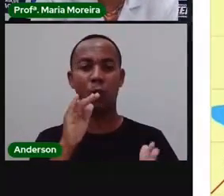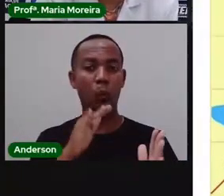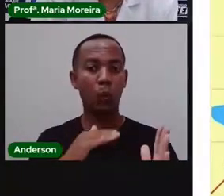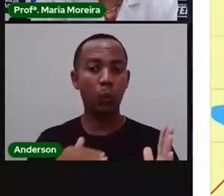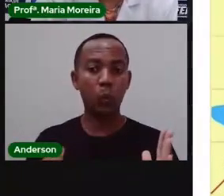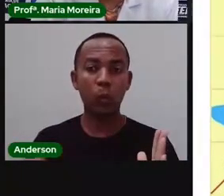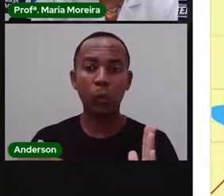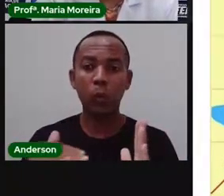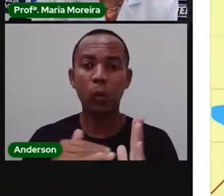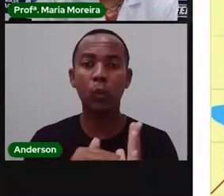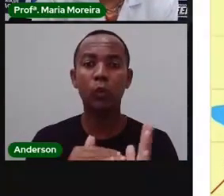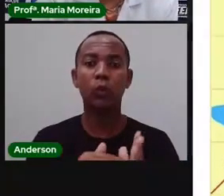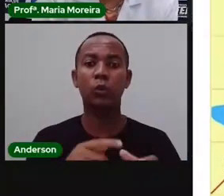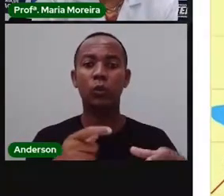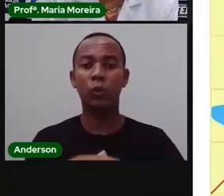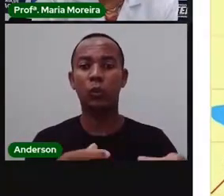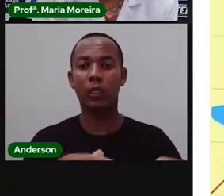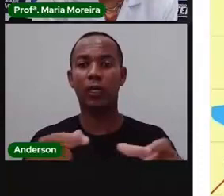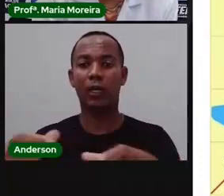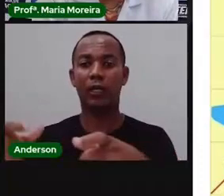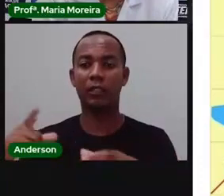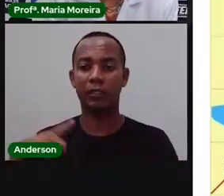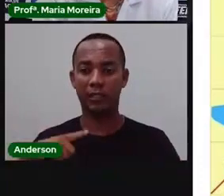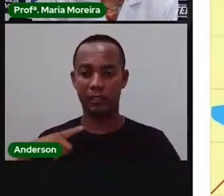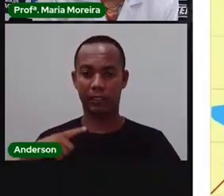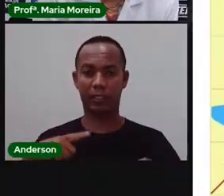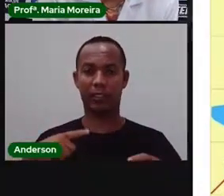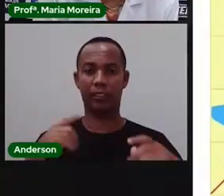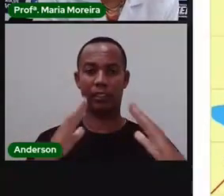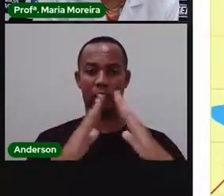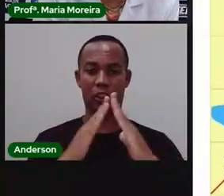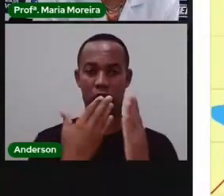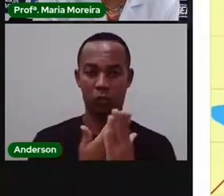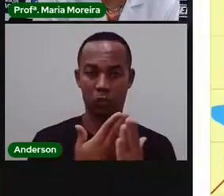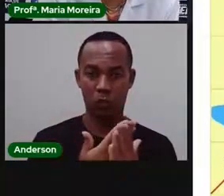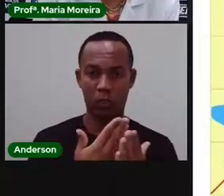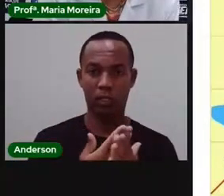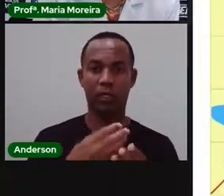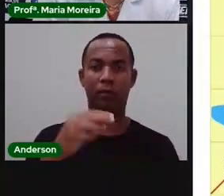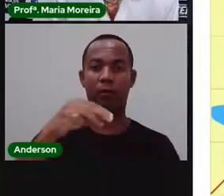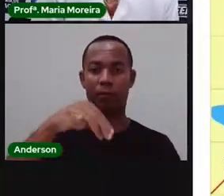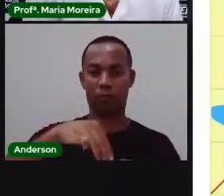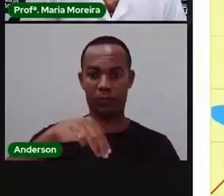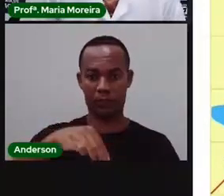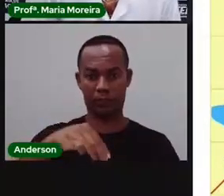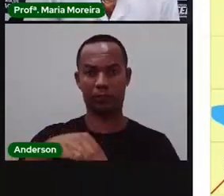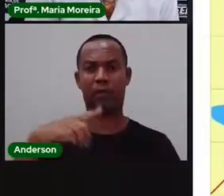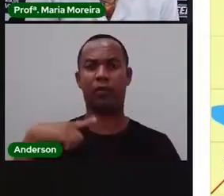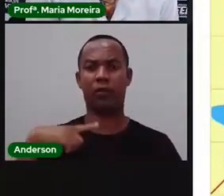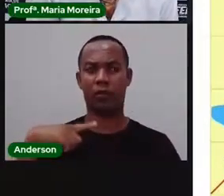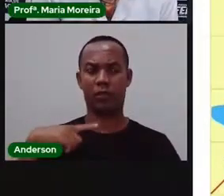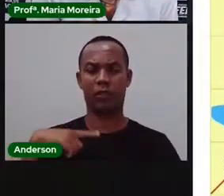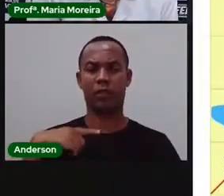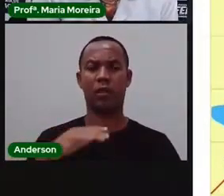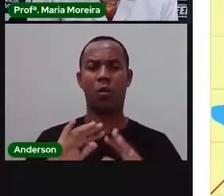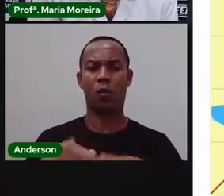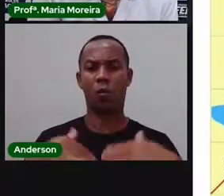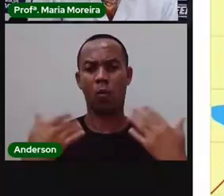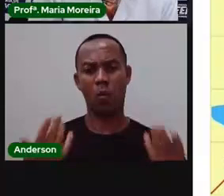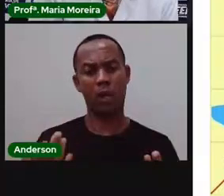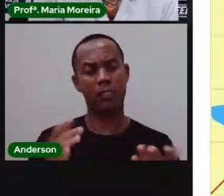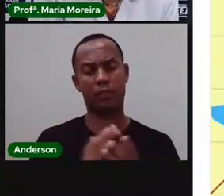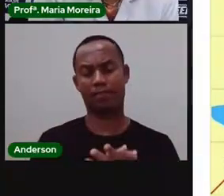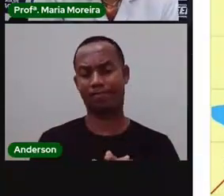eles, porque em todos os bairros existe uma escola municipal, né? Bom, e quais são os bairros da